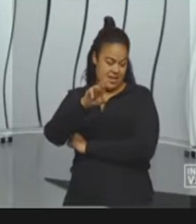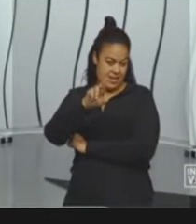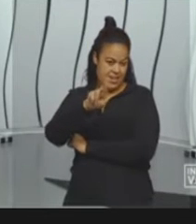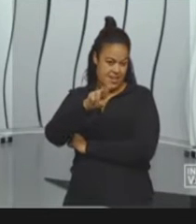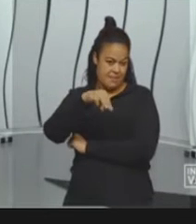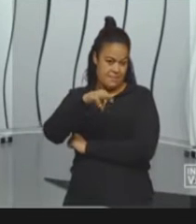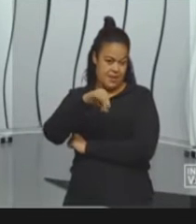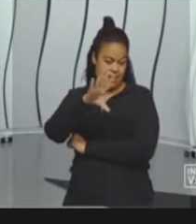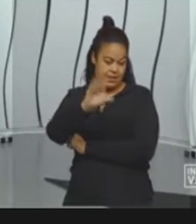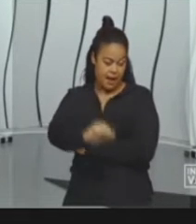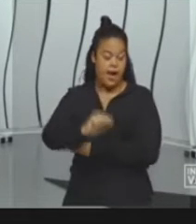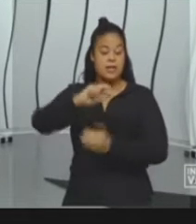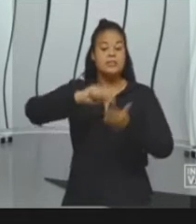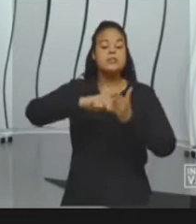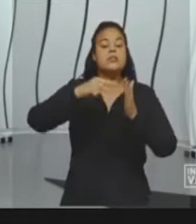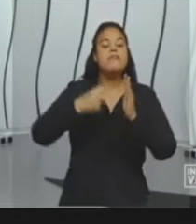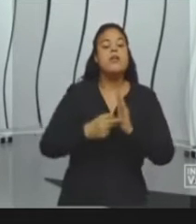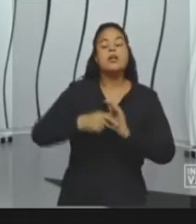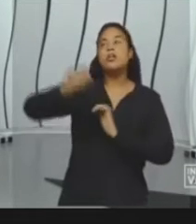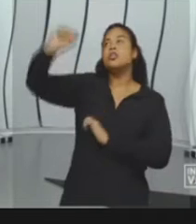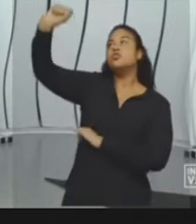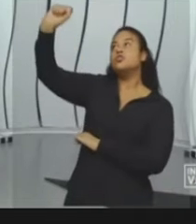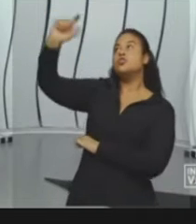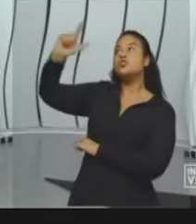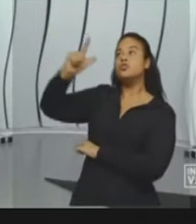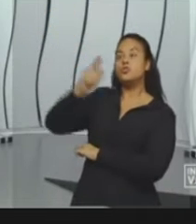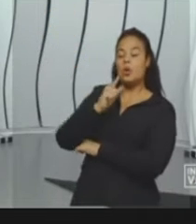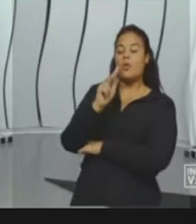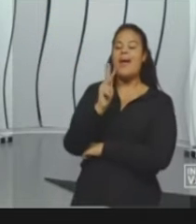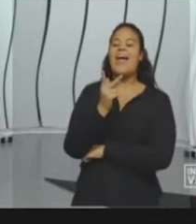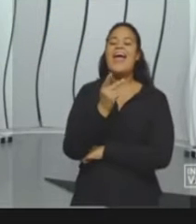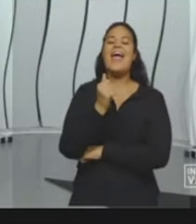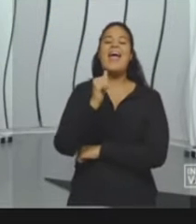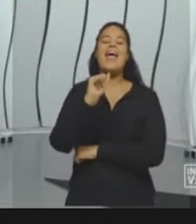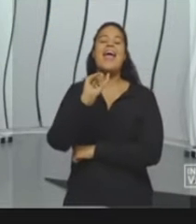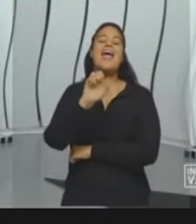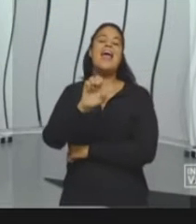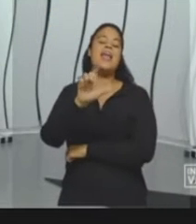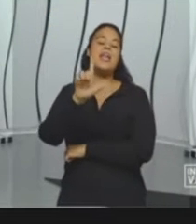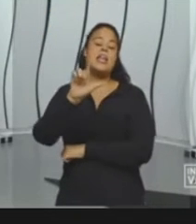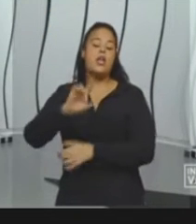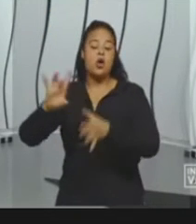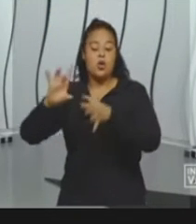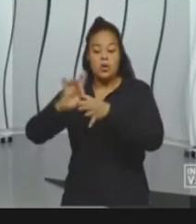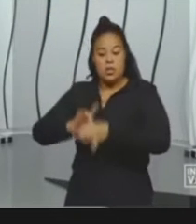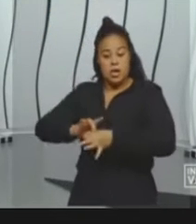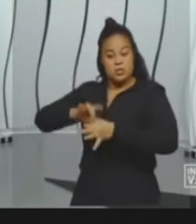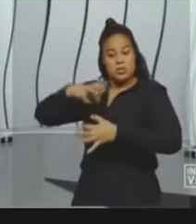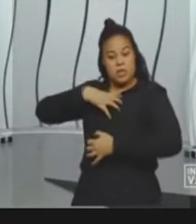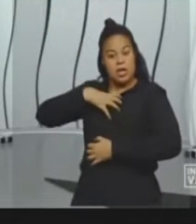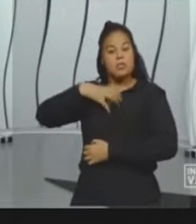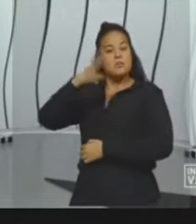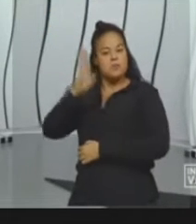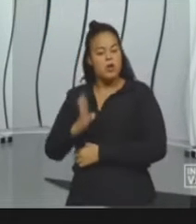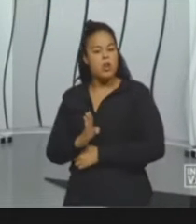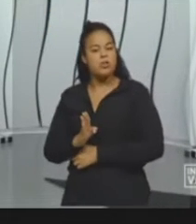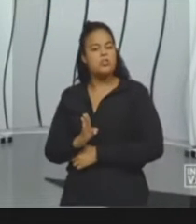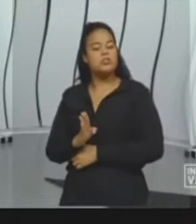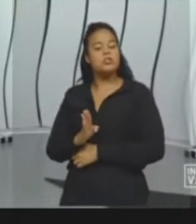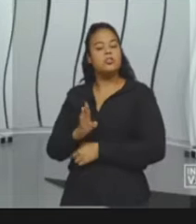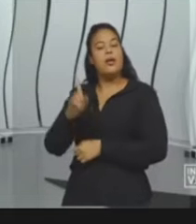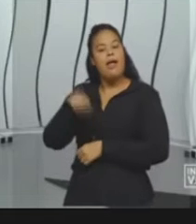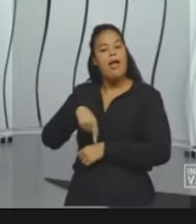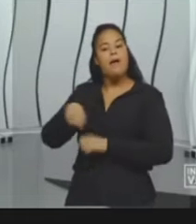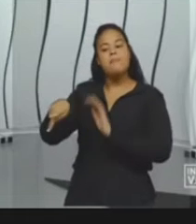heliotérmicas, né? Toda vez que tiver esse termo hélio dentro da ciência, da biologia, você está falando que é algo relacionado ao